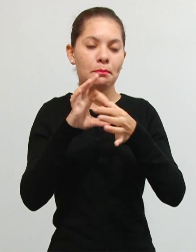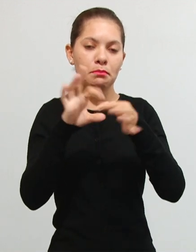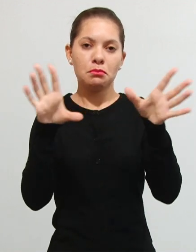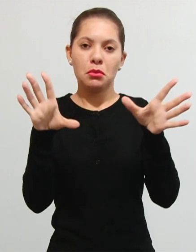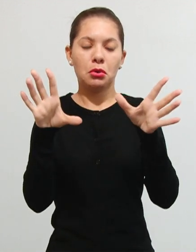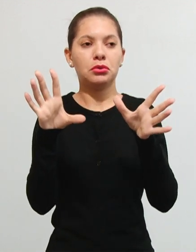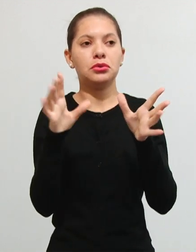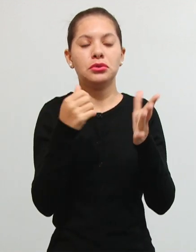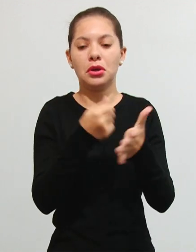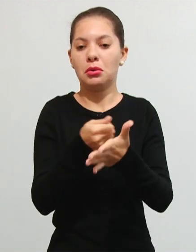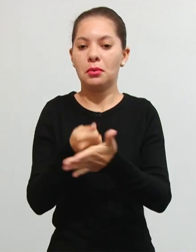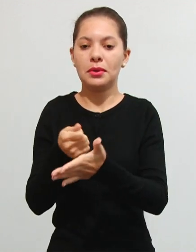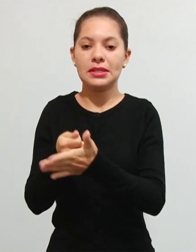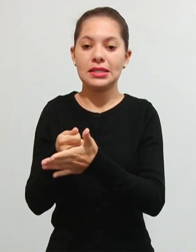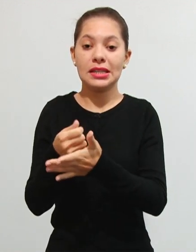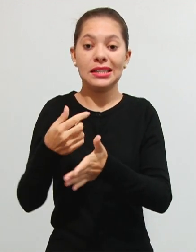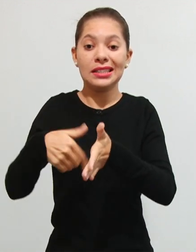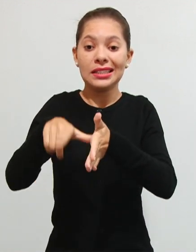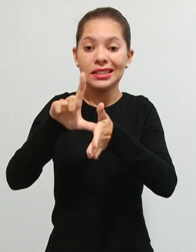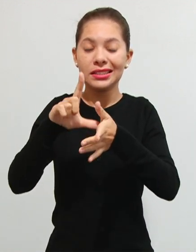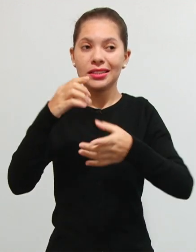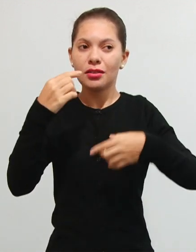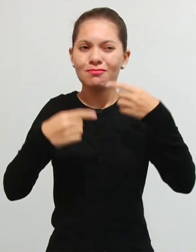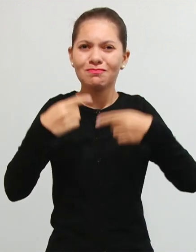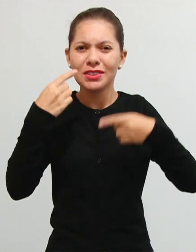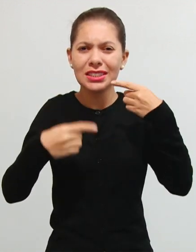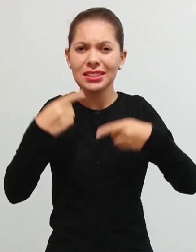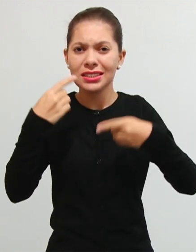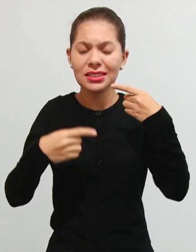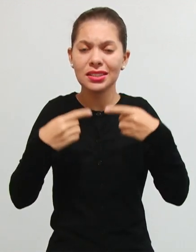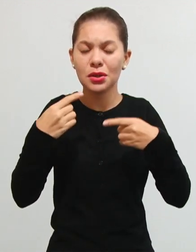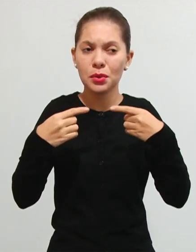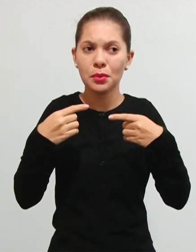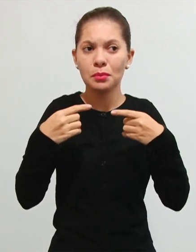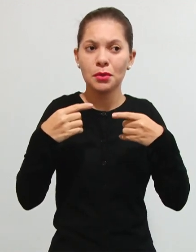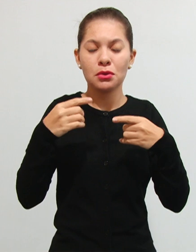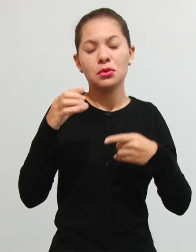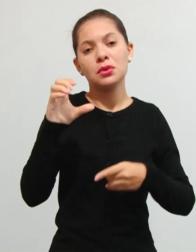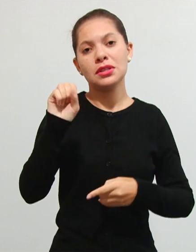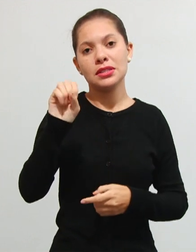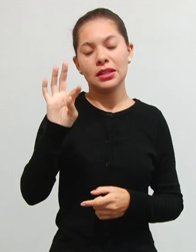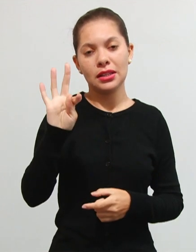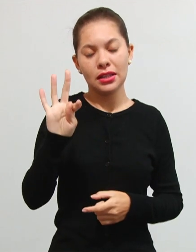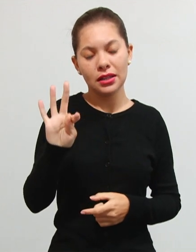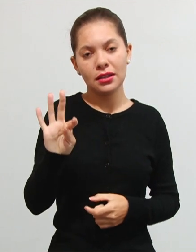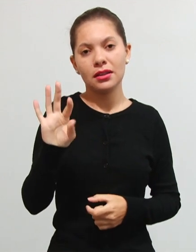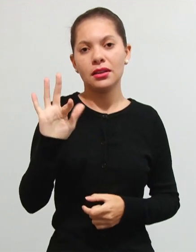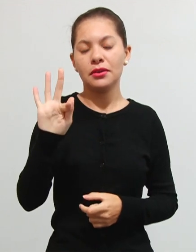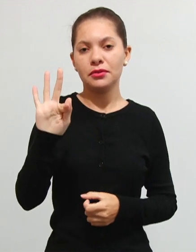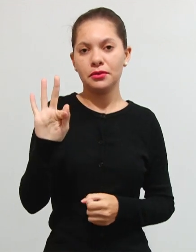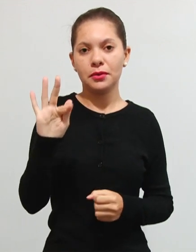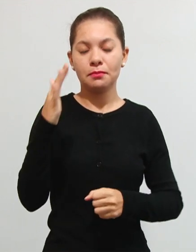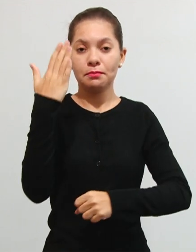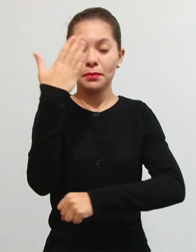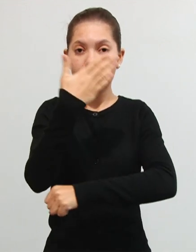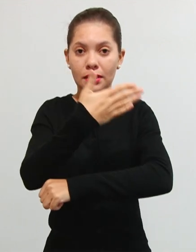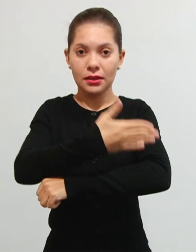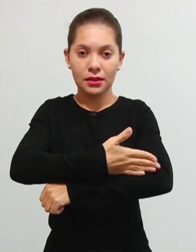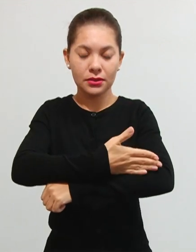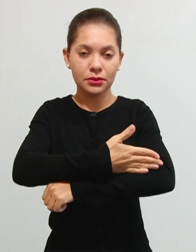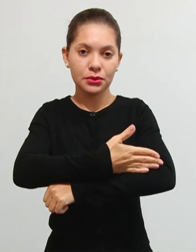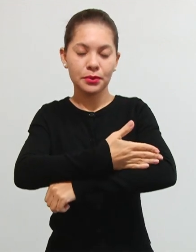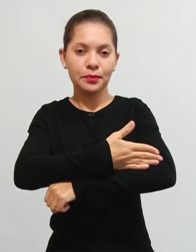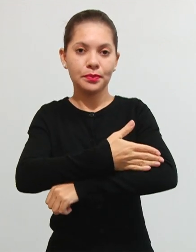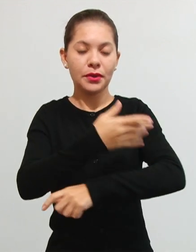discussão aí pelo nosso Supremo Tribunal Federal que determinou que se o pedágio ele estiver